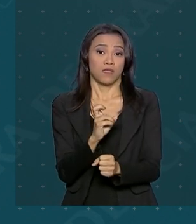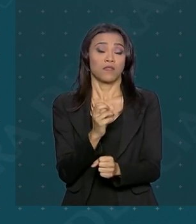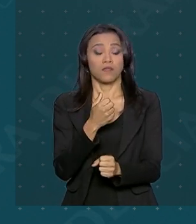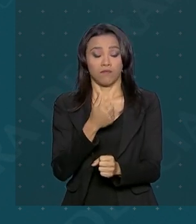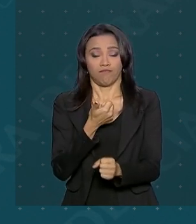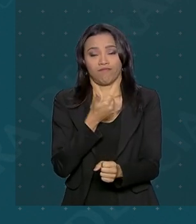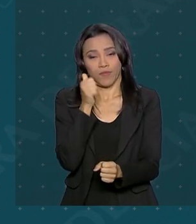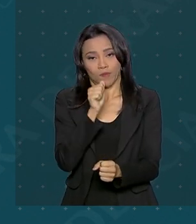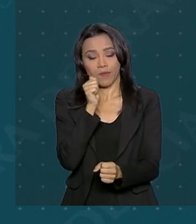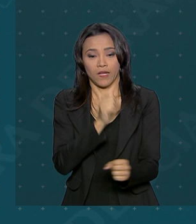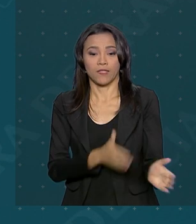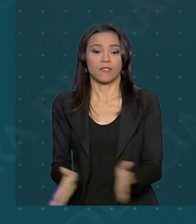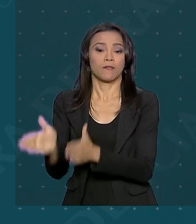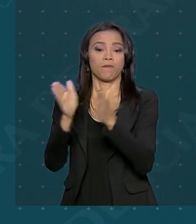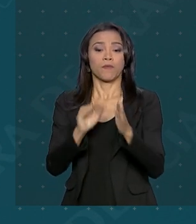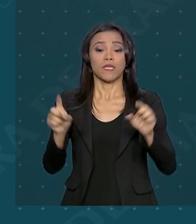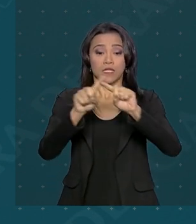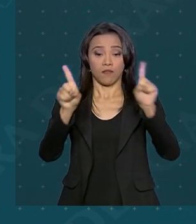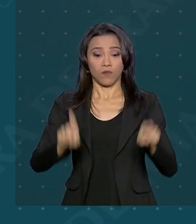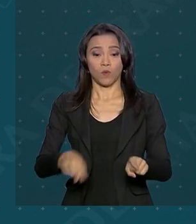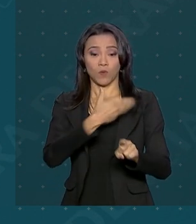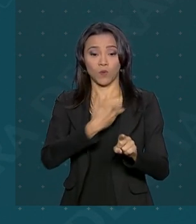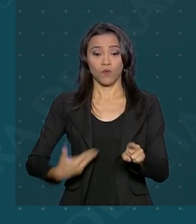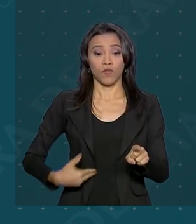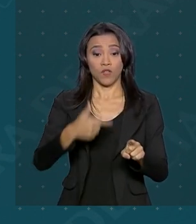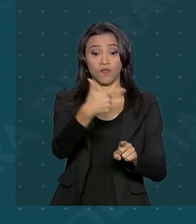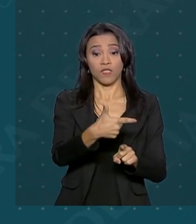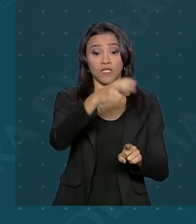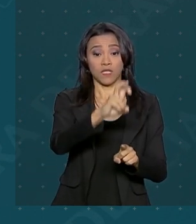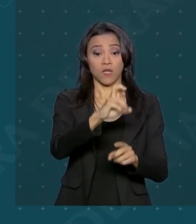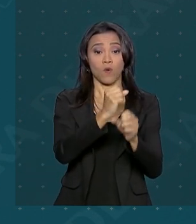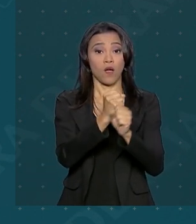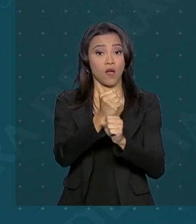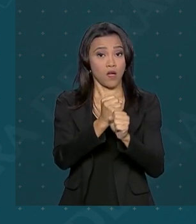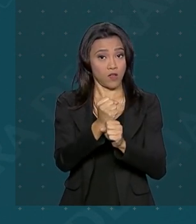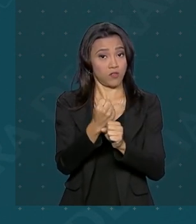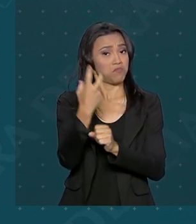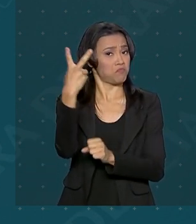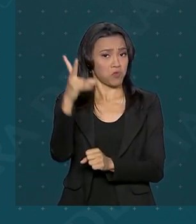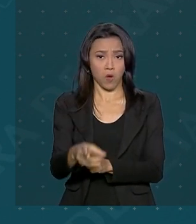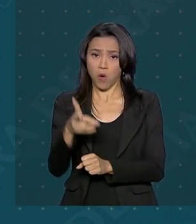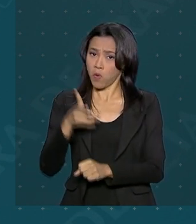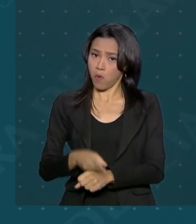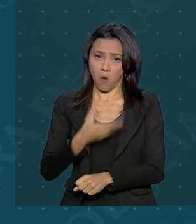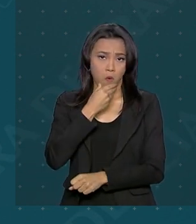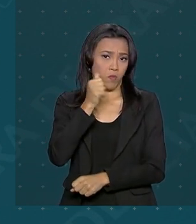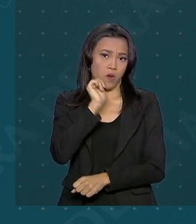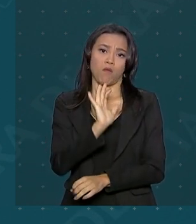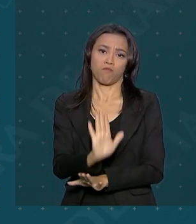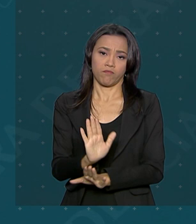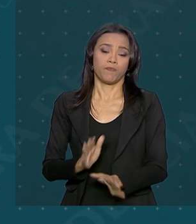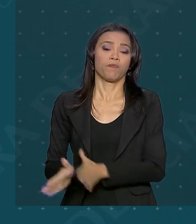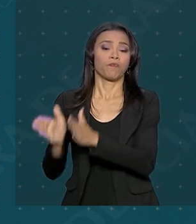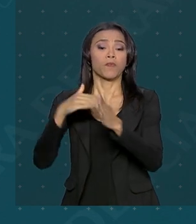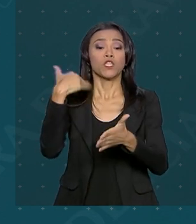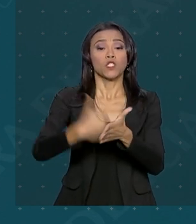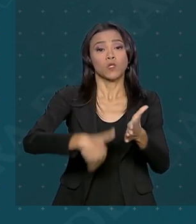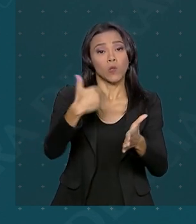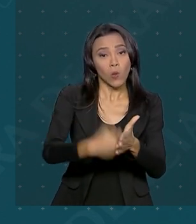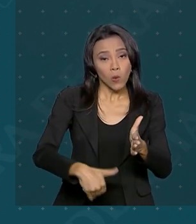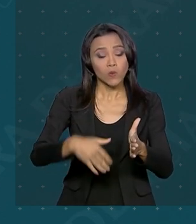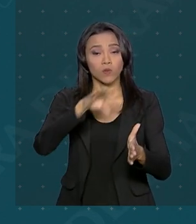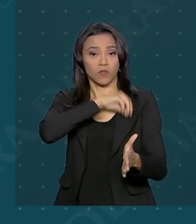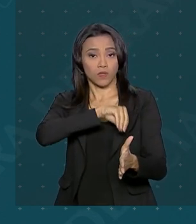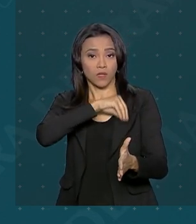No caso de servidores públicos, ele é de 25 anos para os dois sexos. Os descontos na folha de pagamento vão